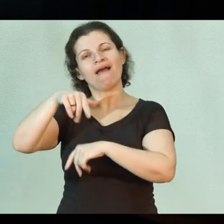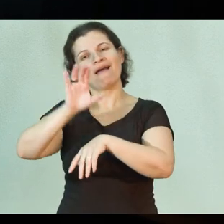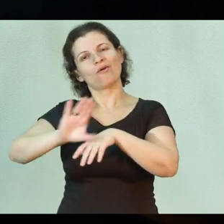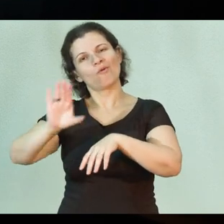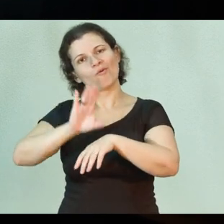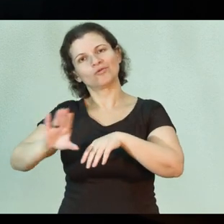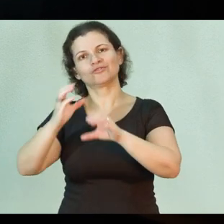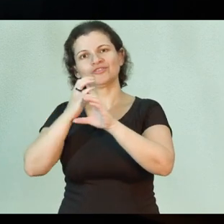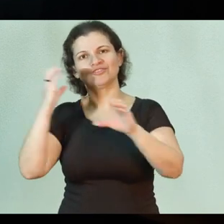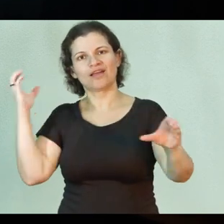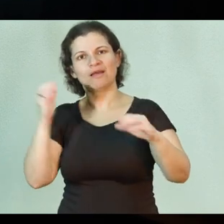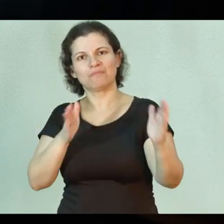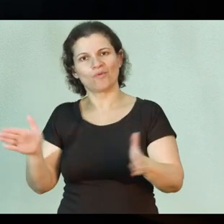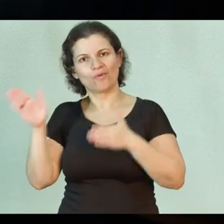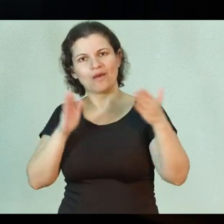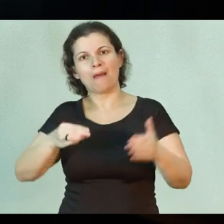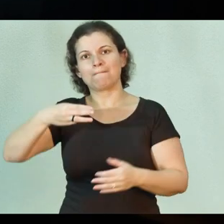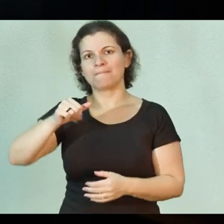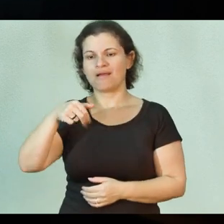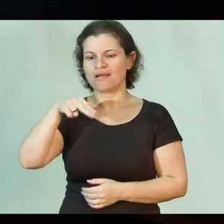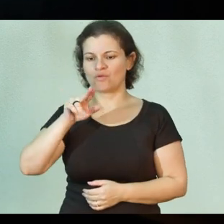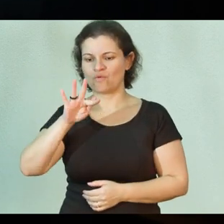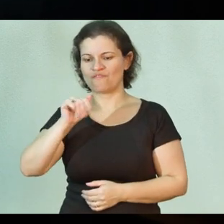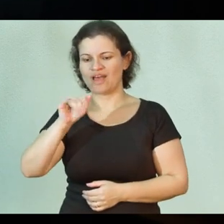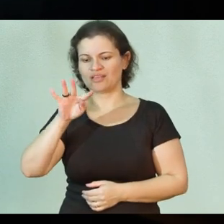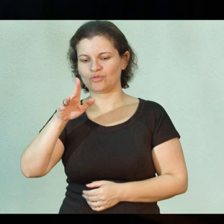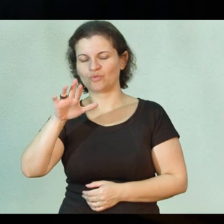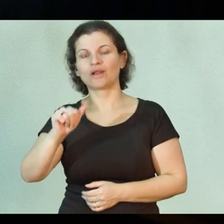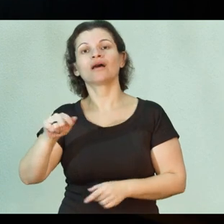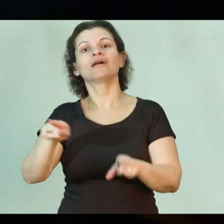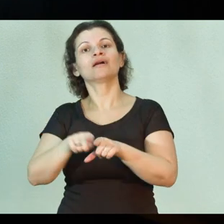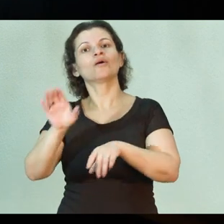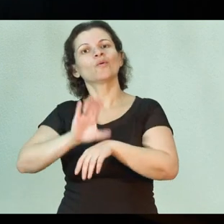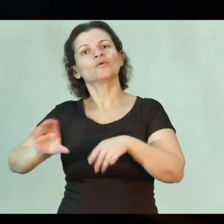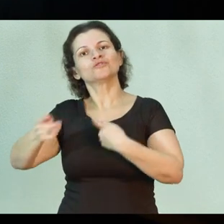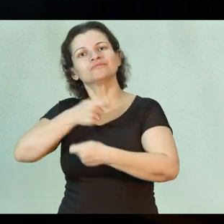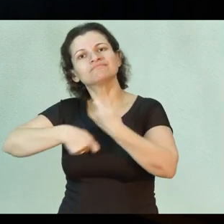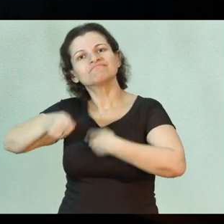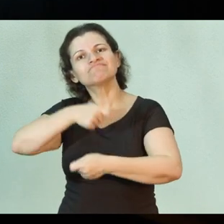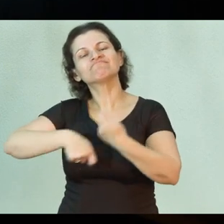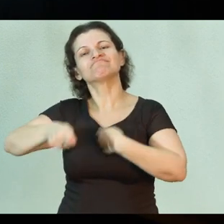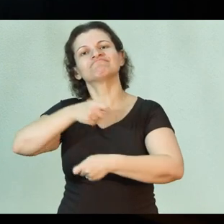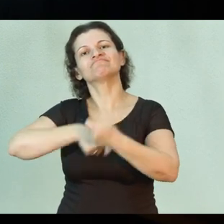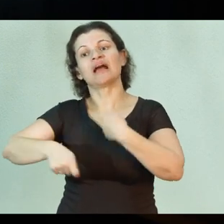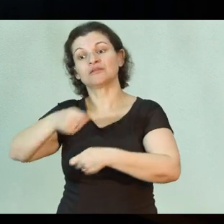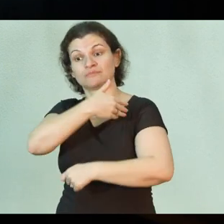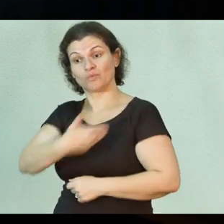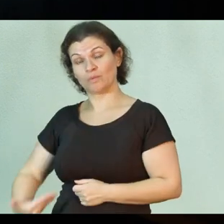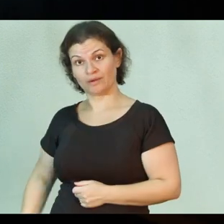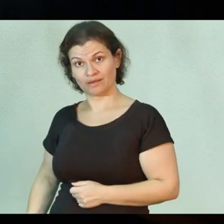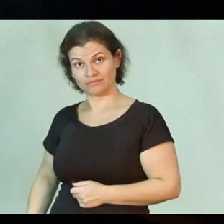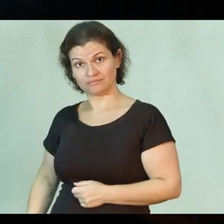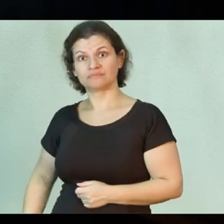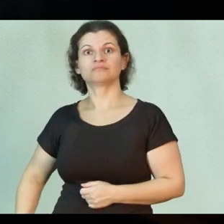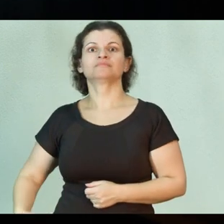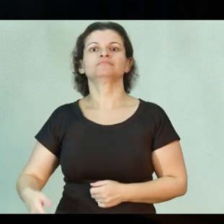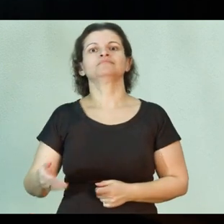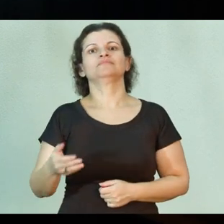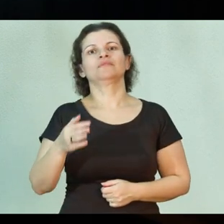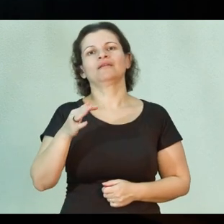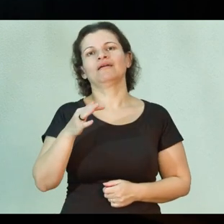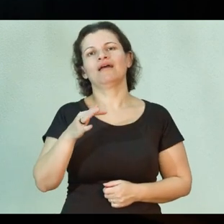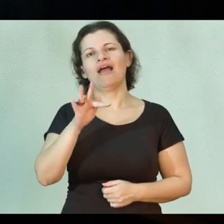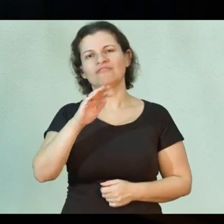os cursos de Engenharia de Produção e Manufatura e os cursos de Administração e Administração Pública. A FCA tem uma